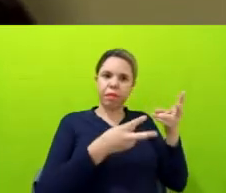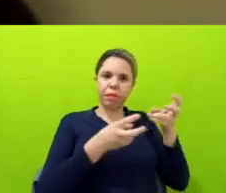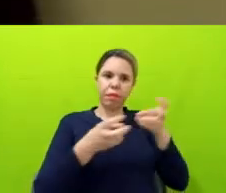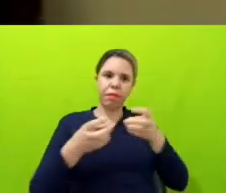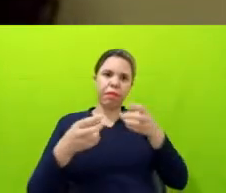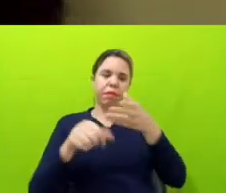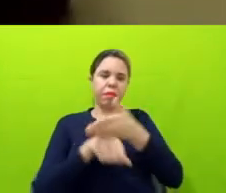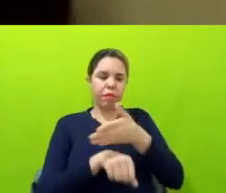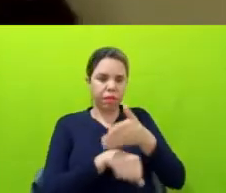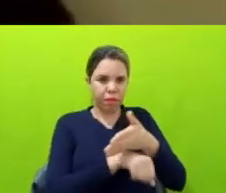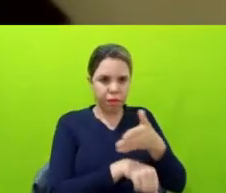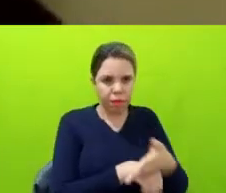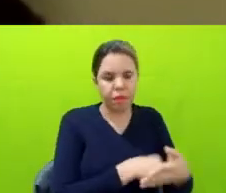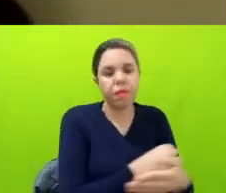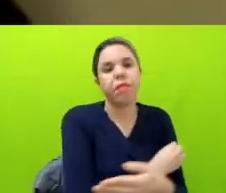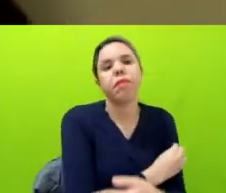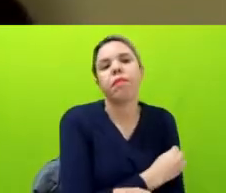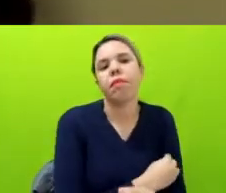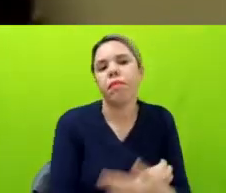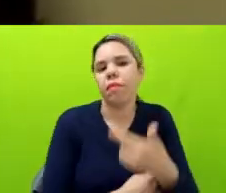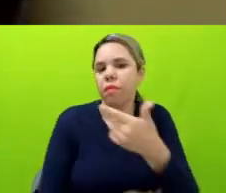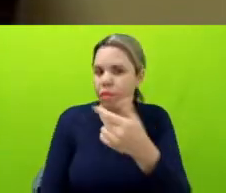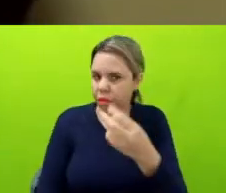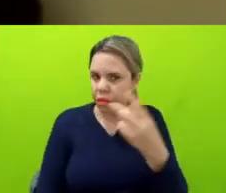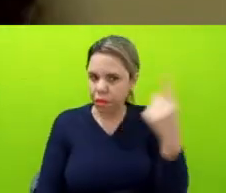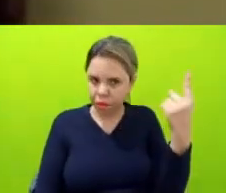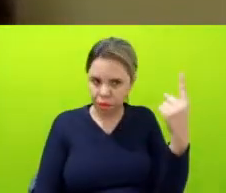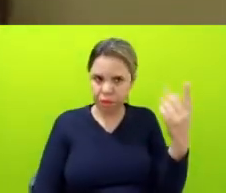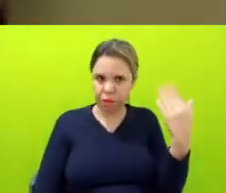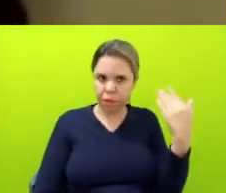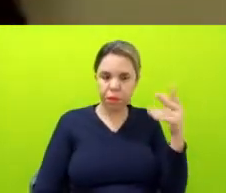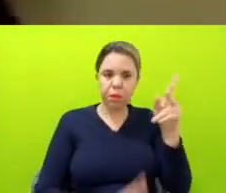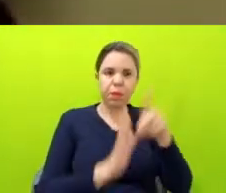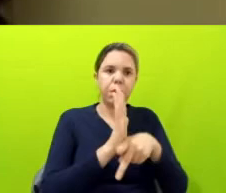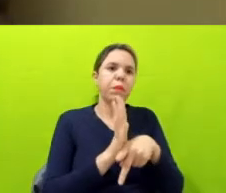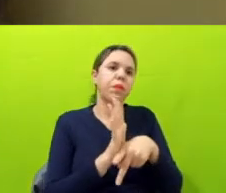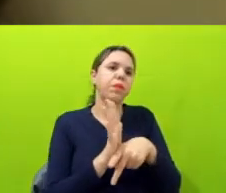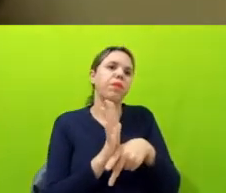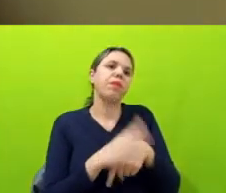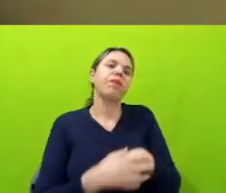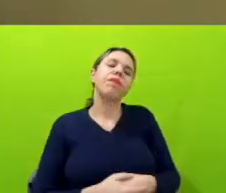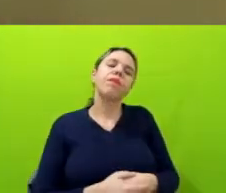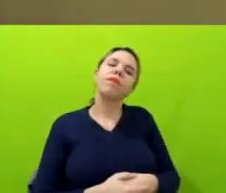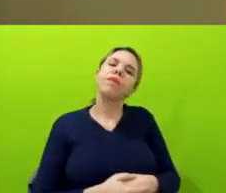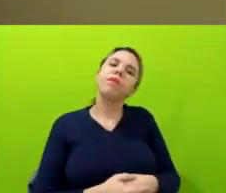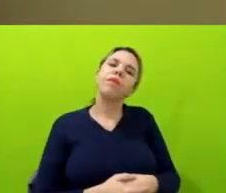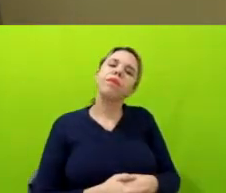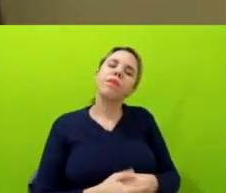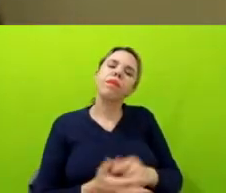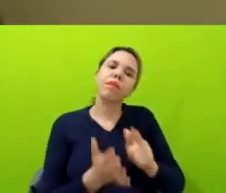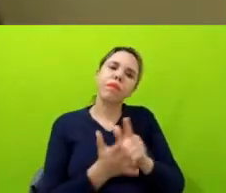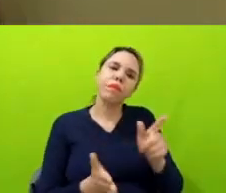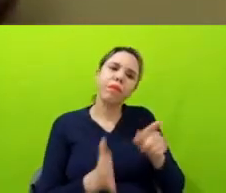em 2021 do projeto Achados e Pedidos, como jornalista e pesquisadora, onde eu produzi